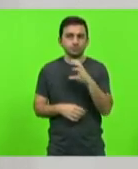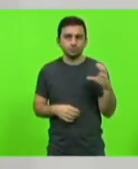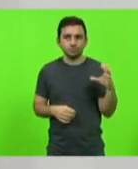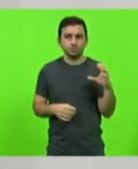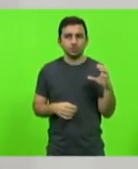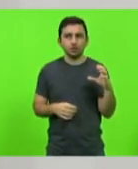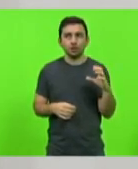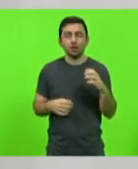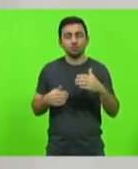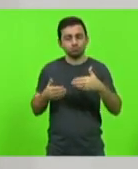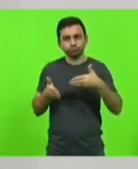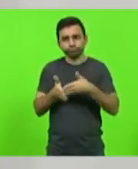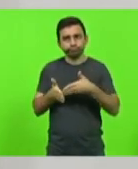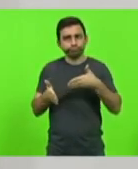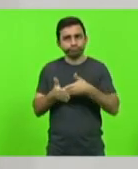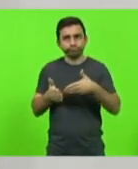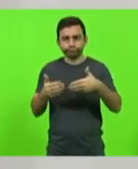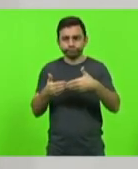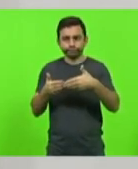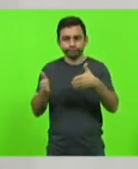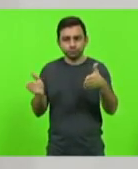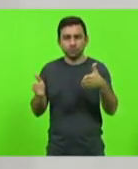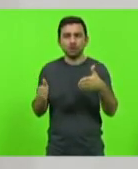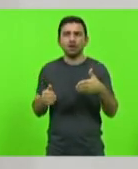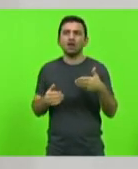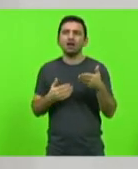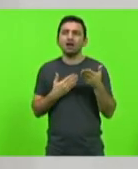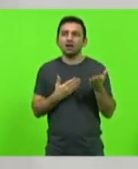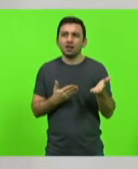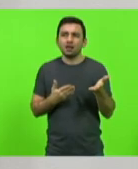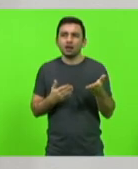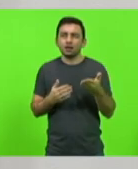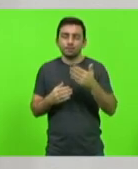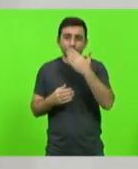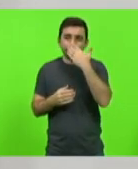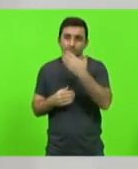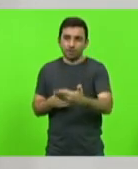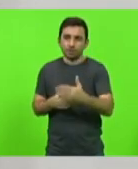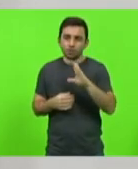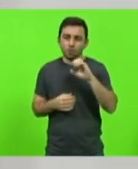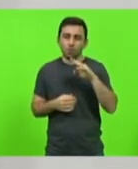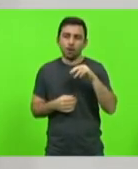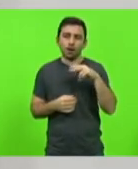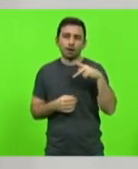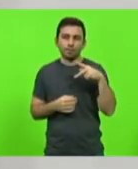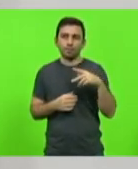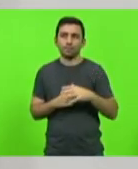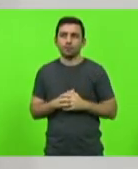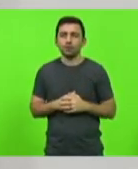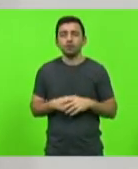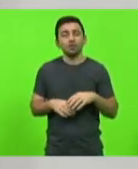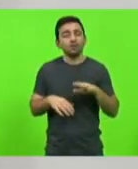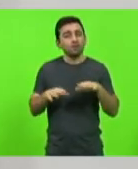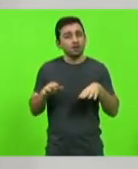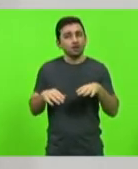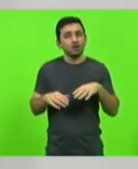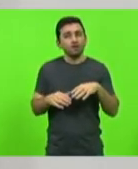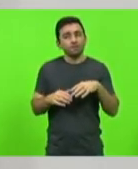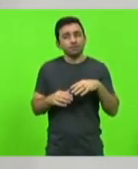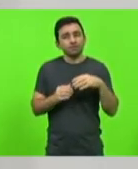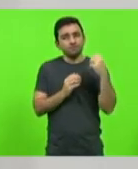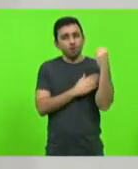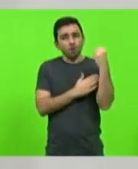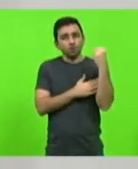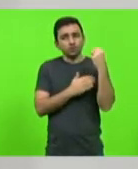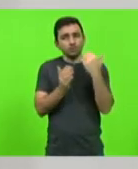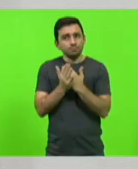desobstrução da via em frente à CONCAP. Talvez, o uso da força, talvez possível